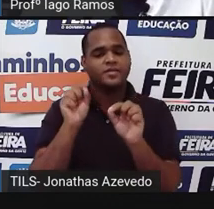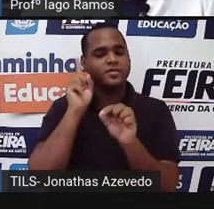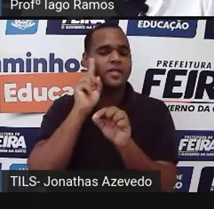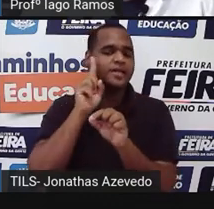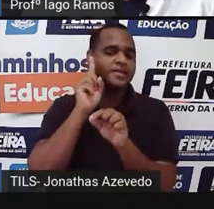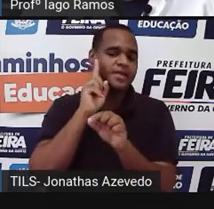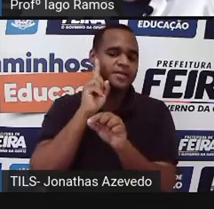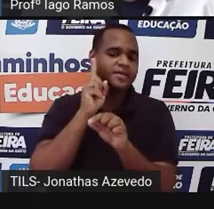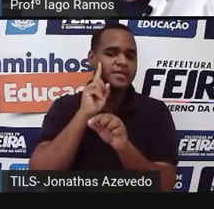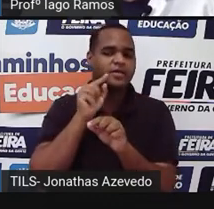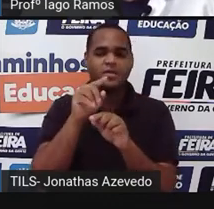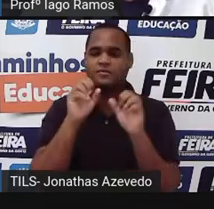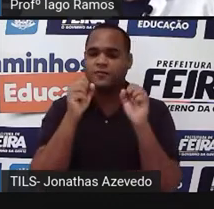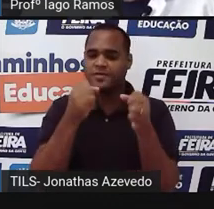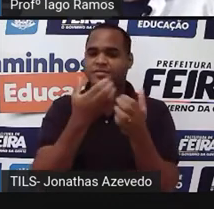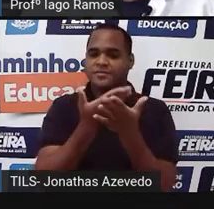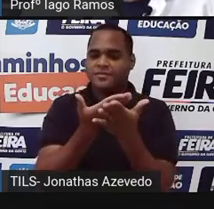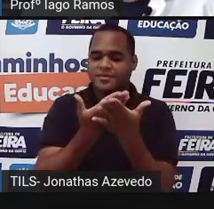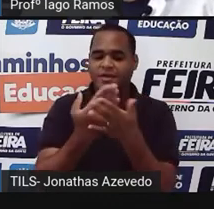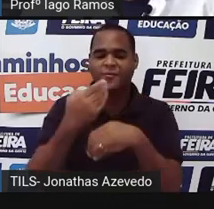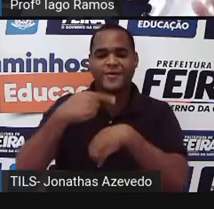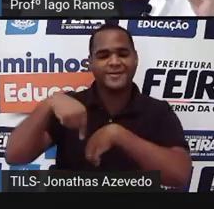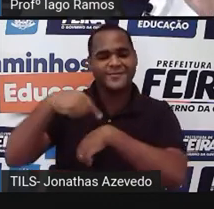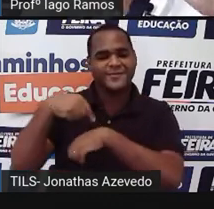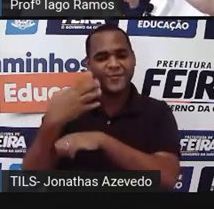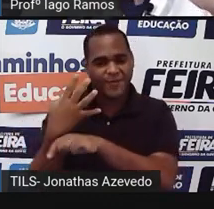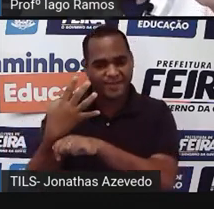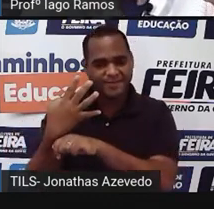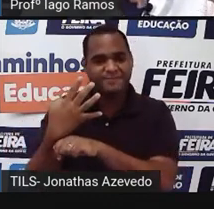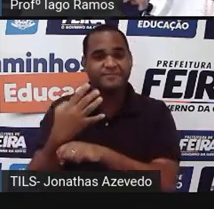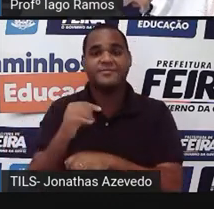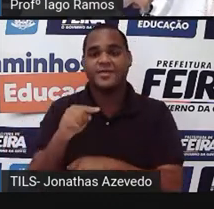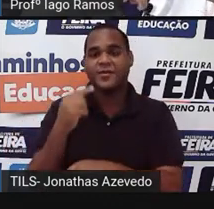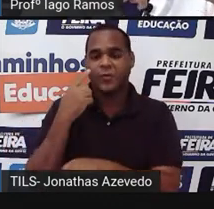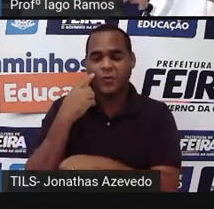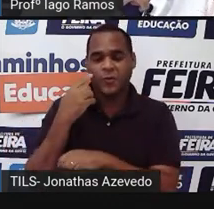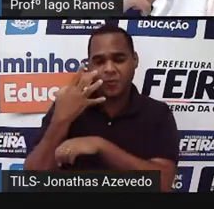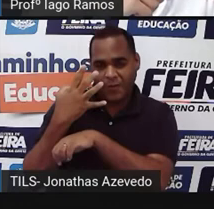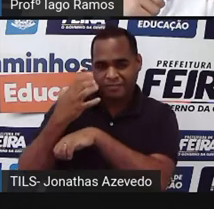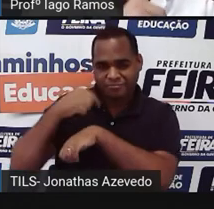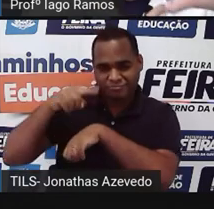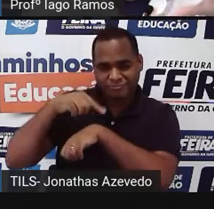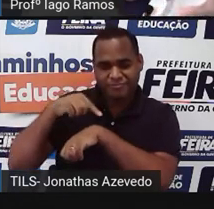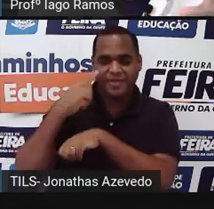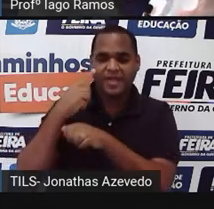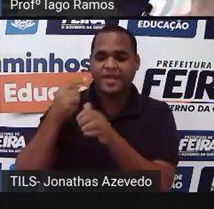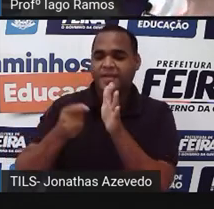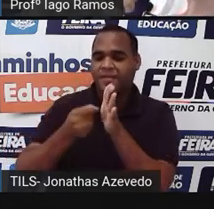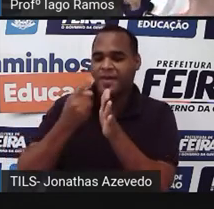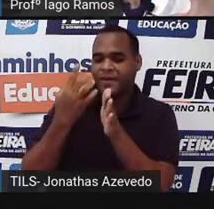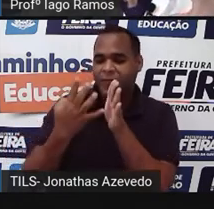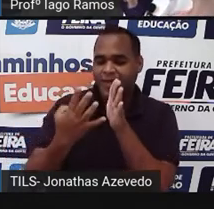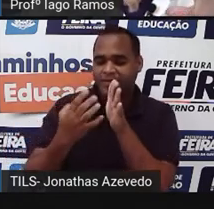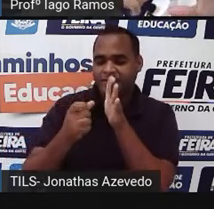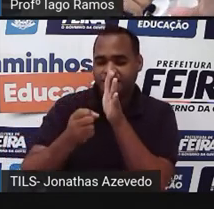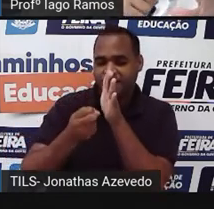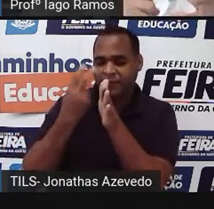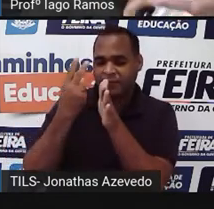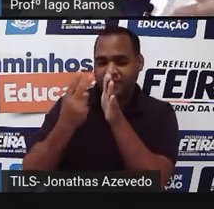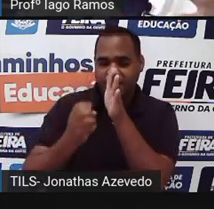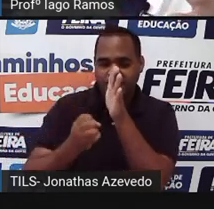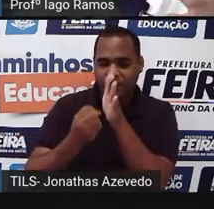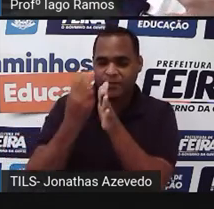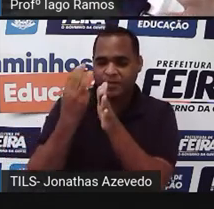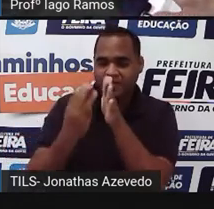você está estudando quatro horas tá? então vai ser quatro horas no primeiro dia quatro horas no